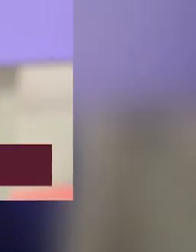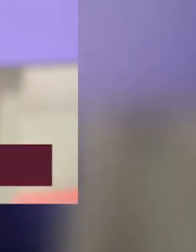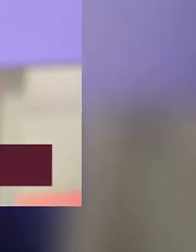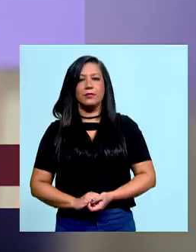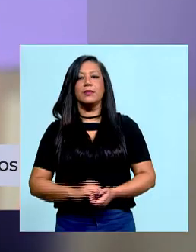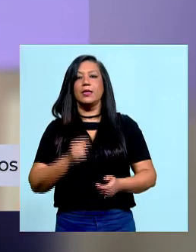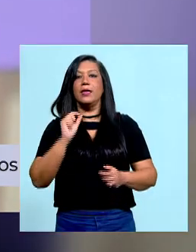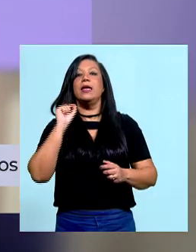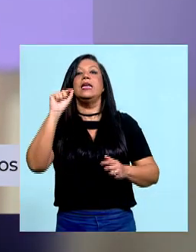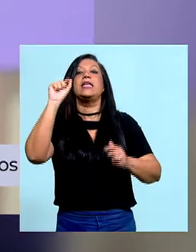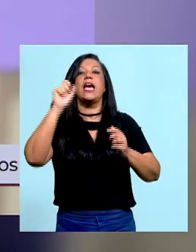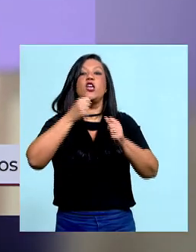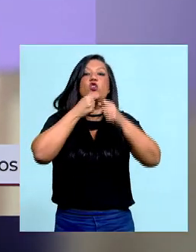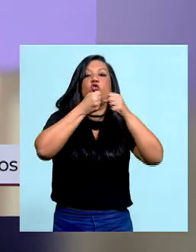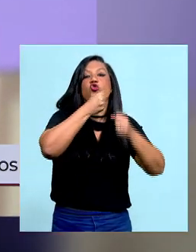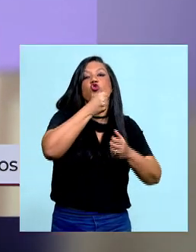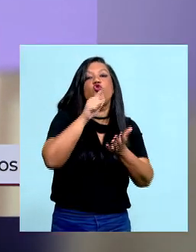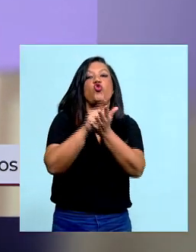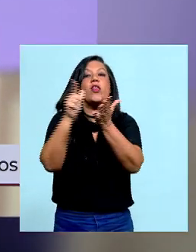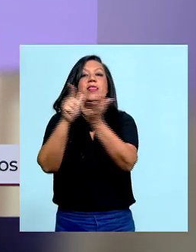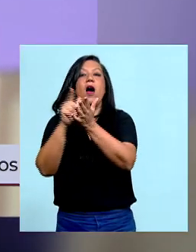Quem são os jornalistas.